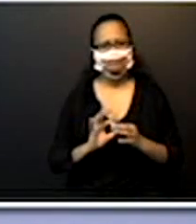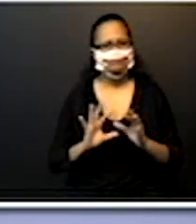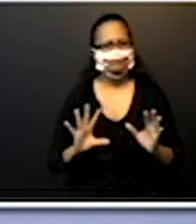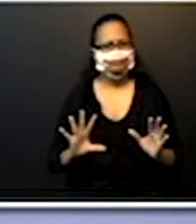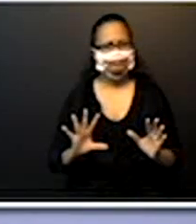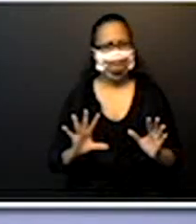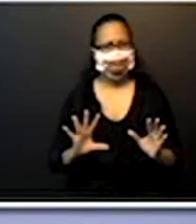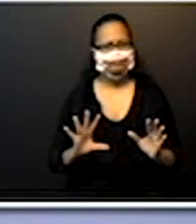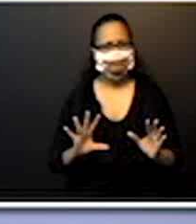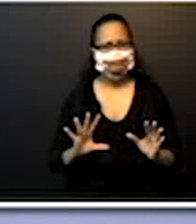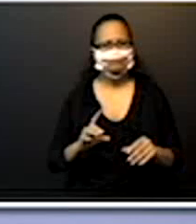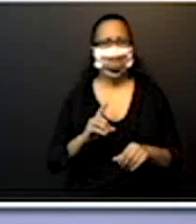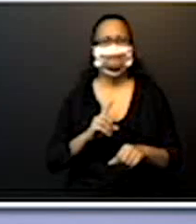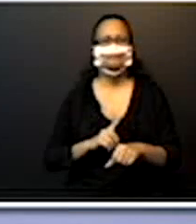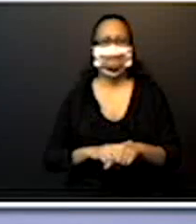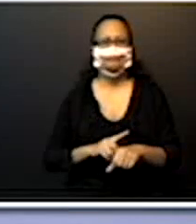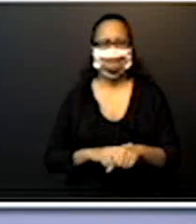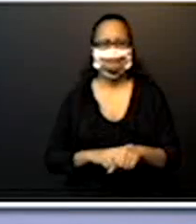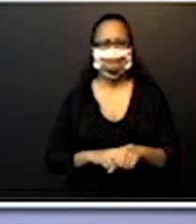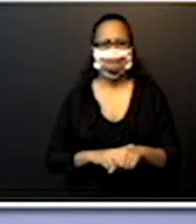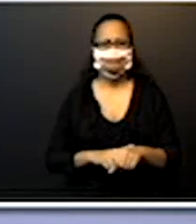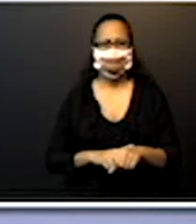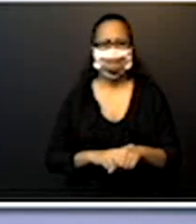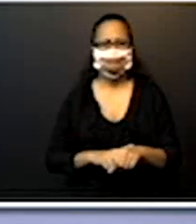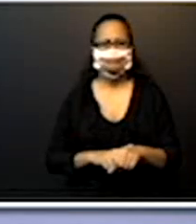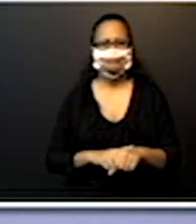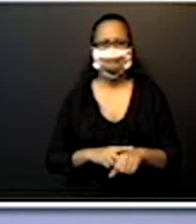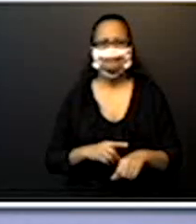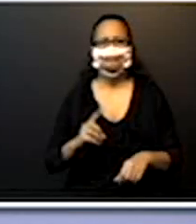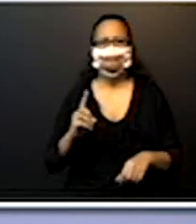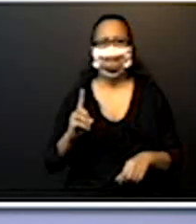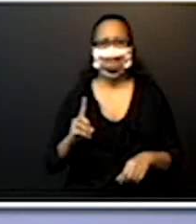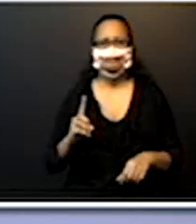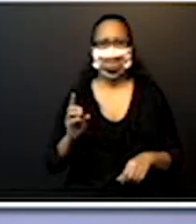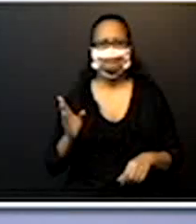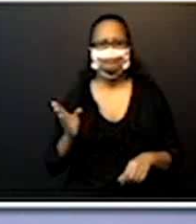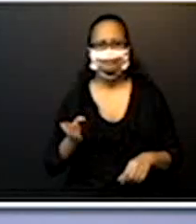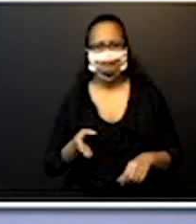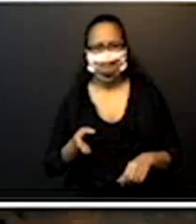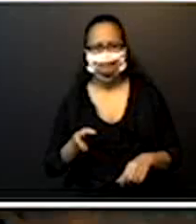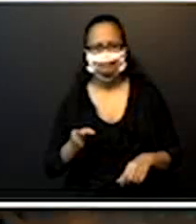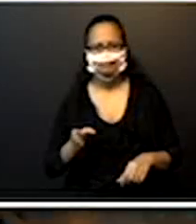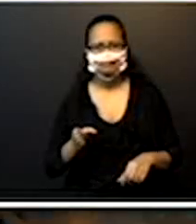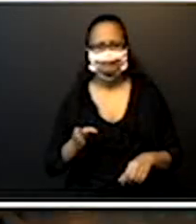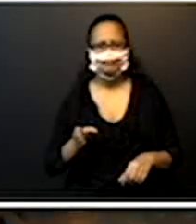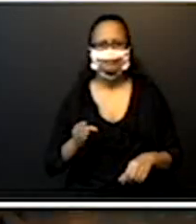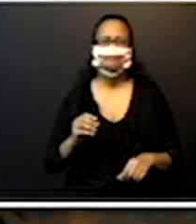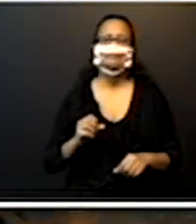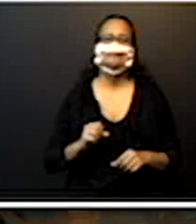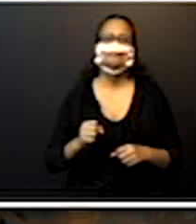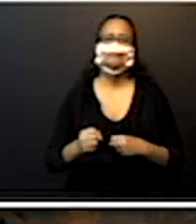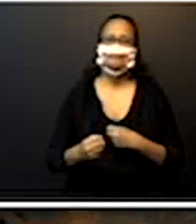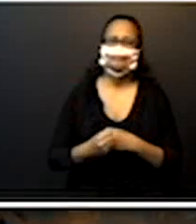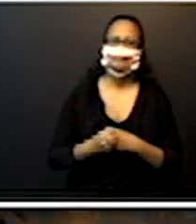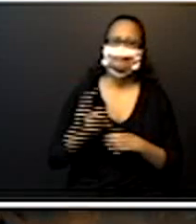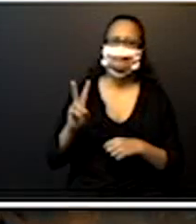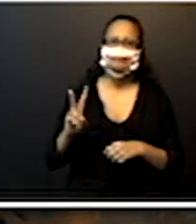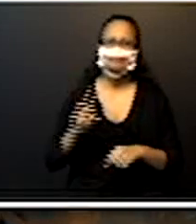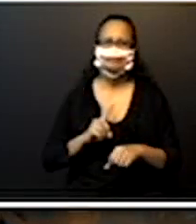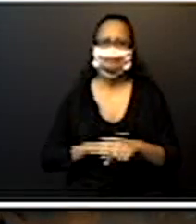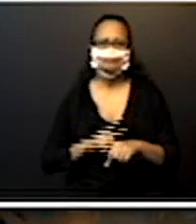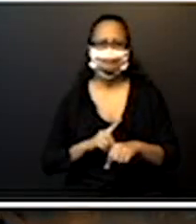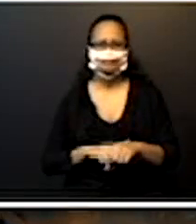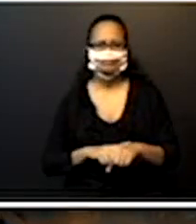da tarde até as duas, às vezes o pai não está próximo e quer estar, vocês ali é um horário de